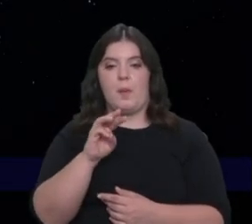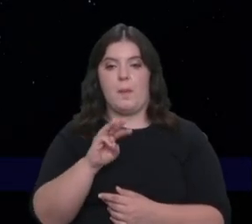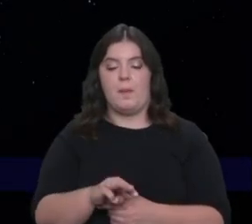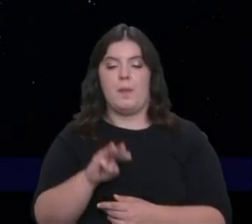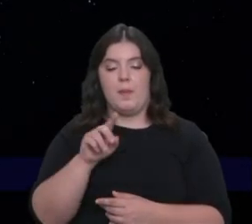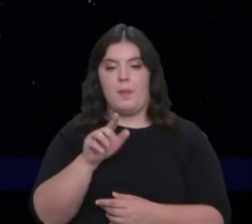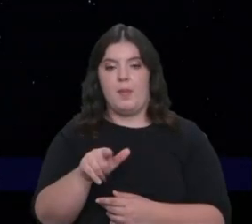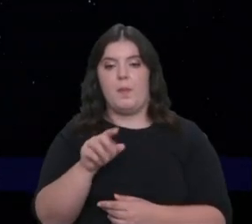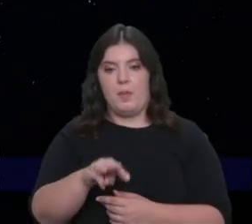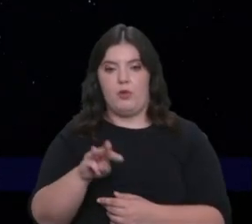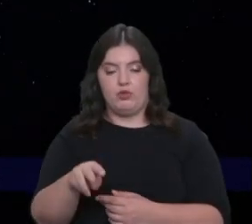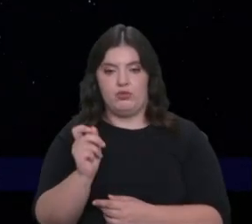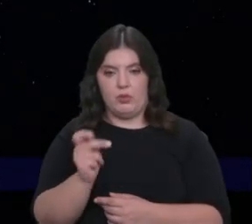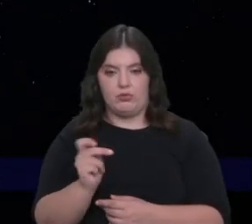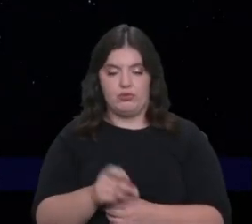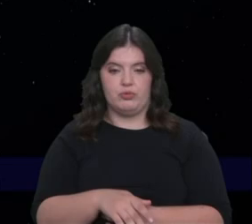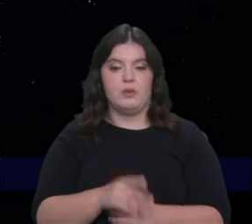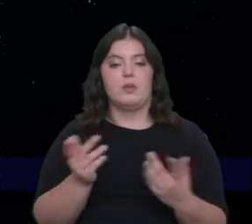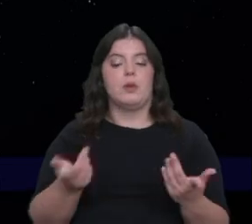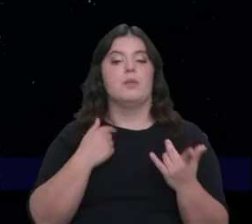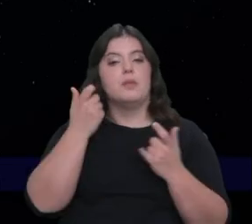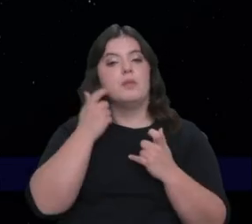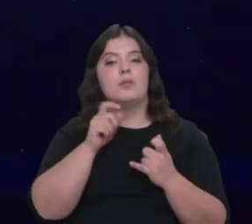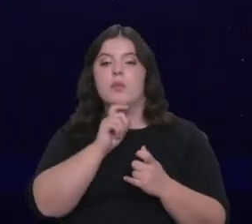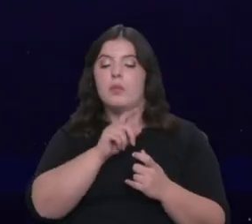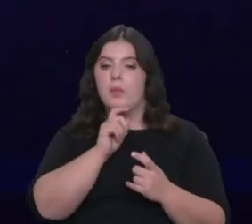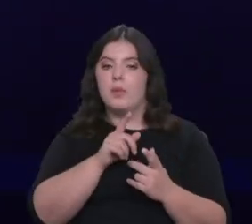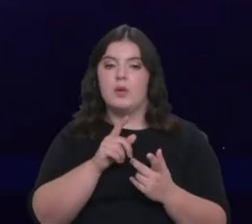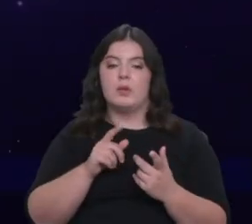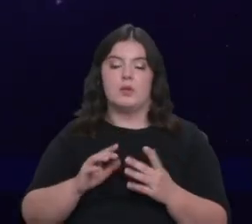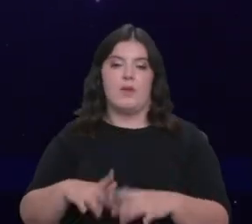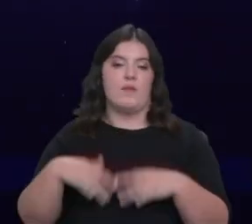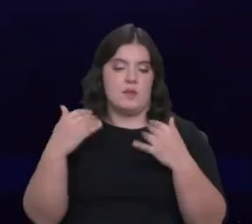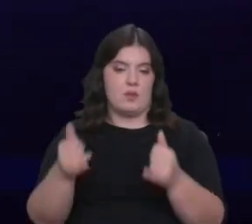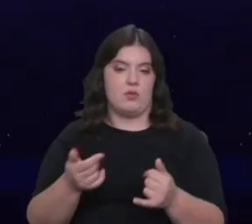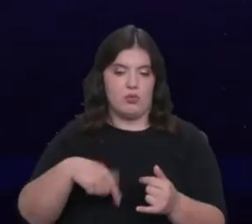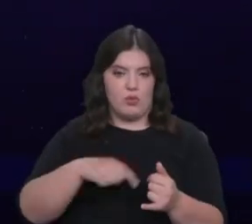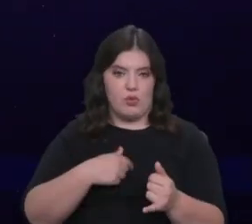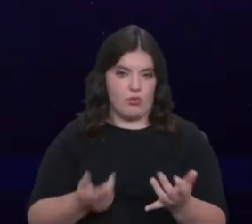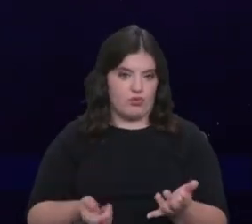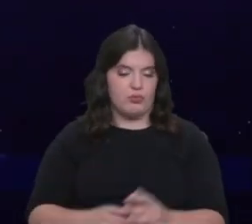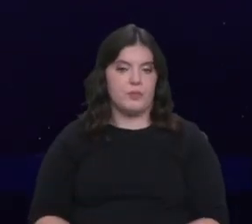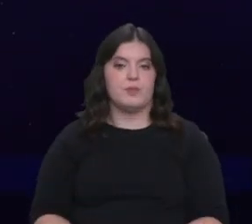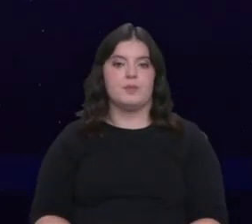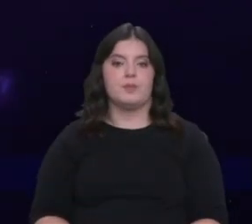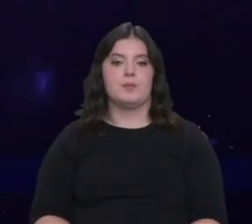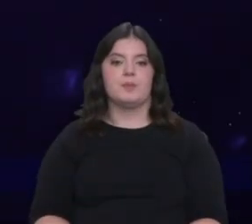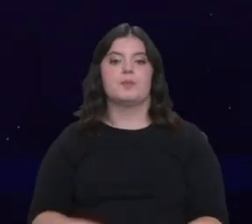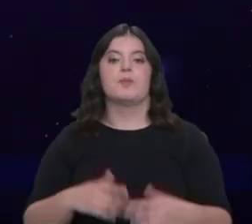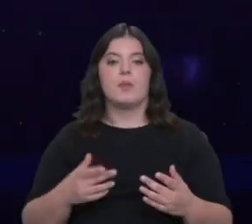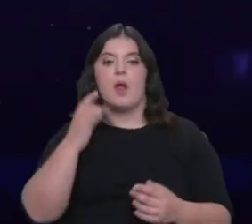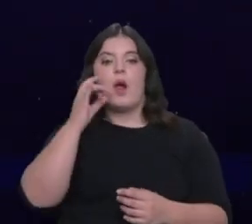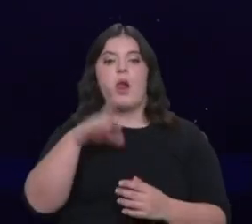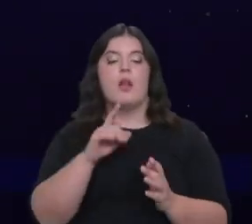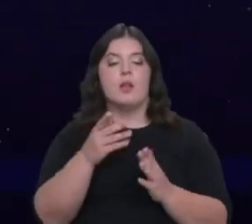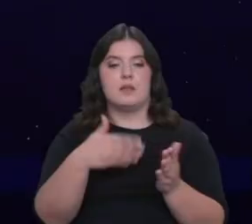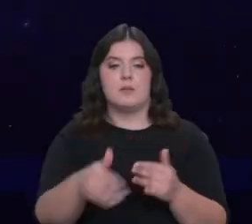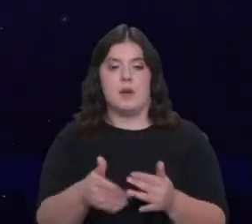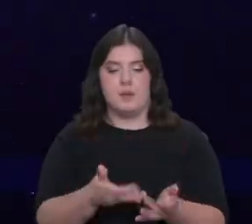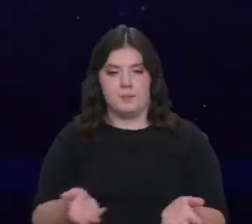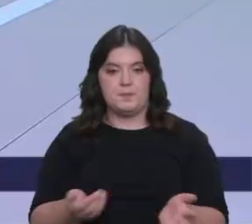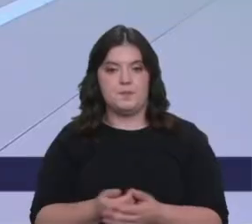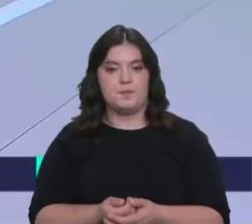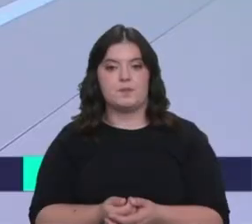eventualmente, civilizações muito mais avançadas. Para fecharmos, Miguel, vamos às sugestões da semana. Vamos aos sugestões.